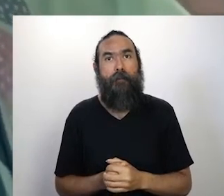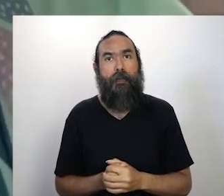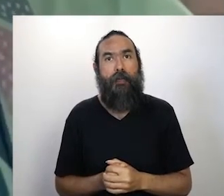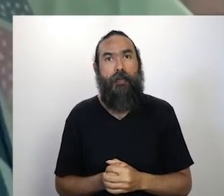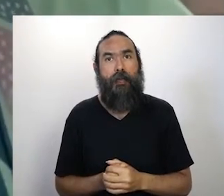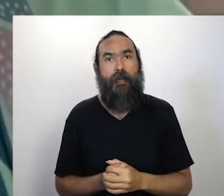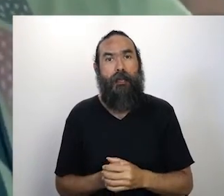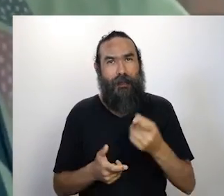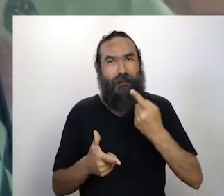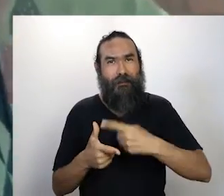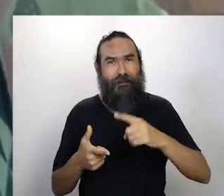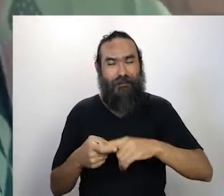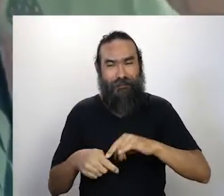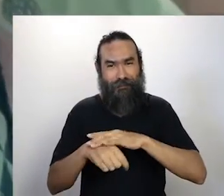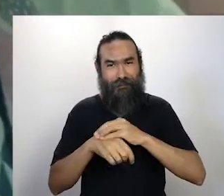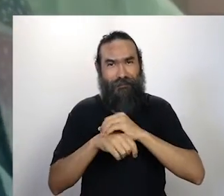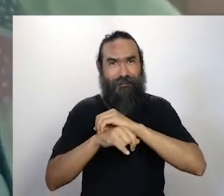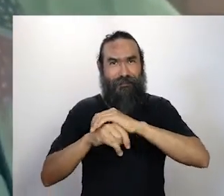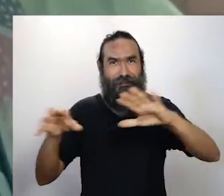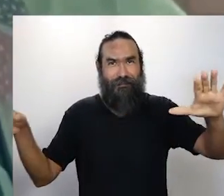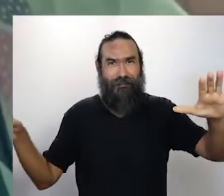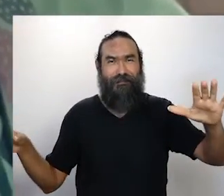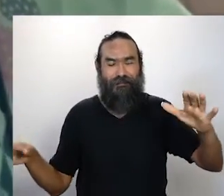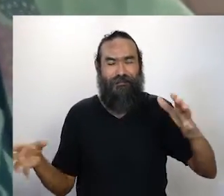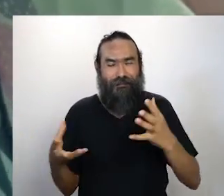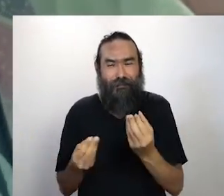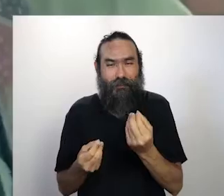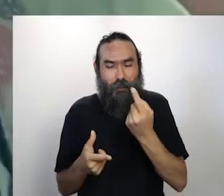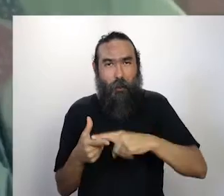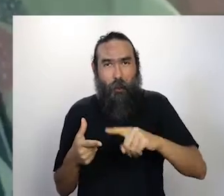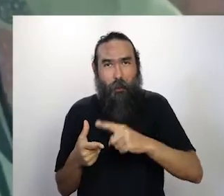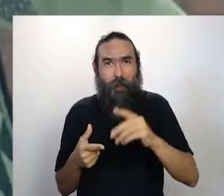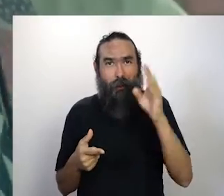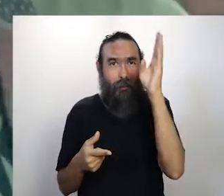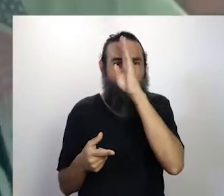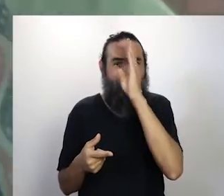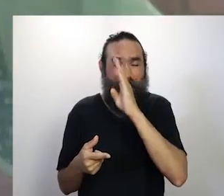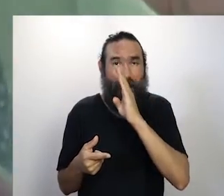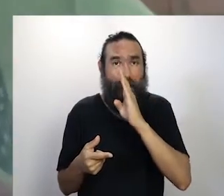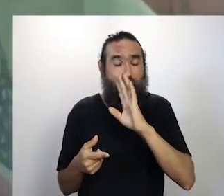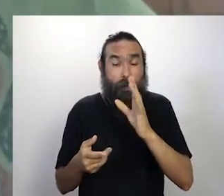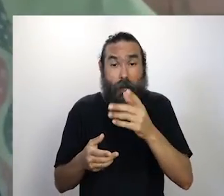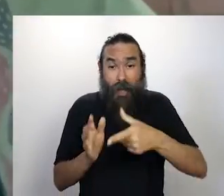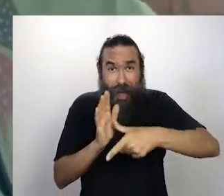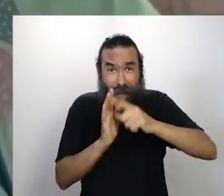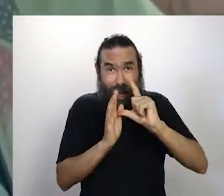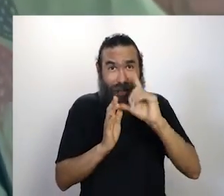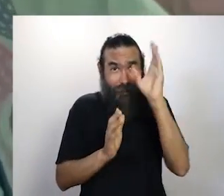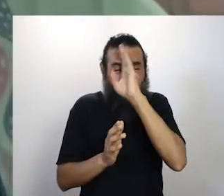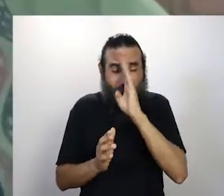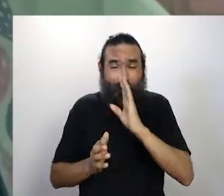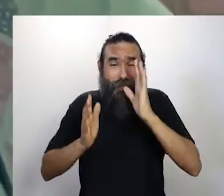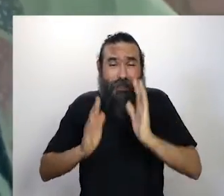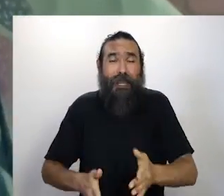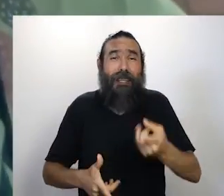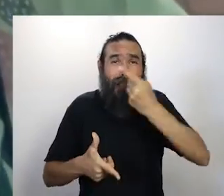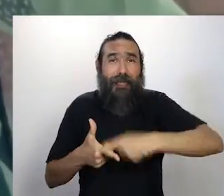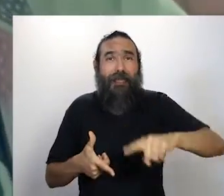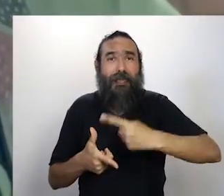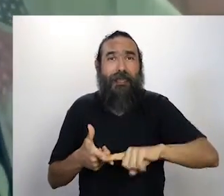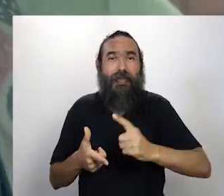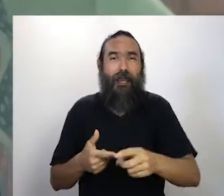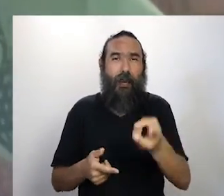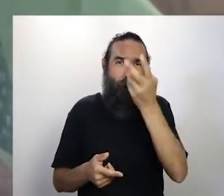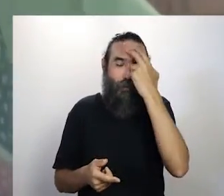calamitosa que a gente vive no Brasil, não em relação à pandemia, mas em relação à cultura, que é uma coisa